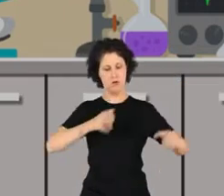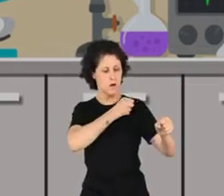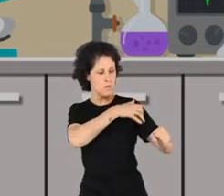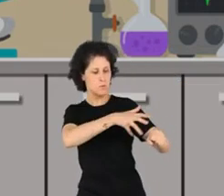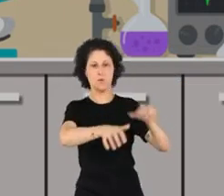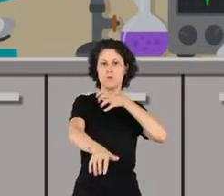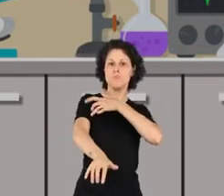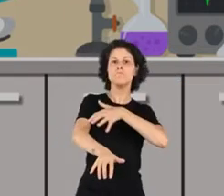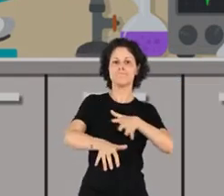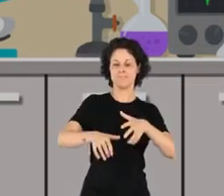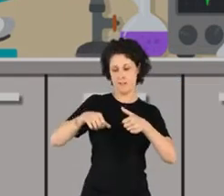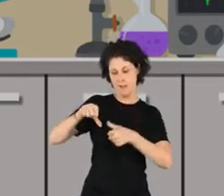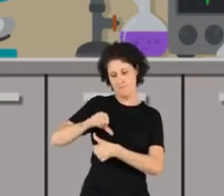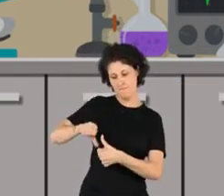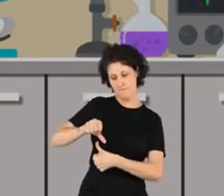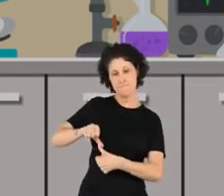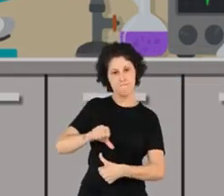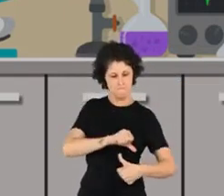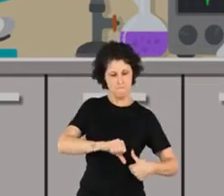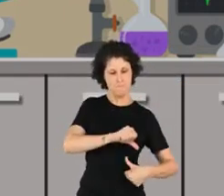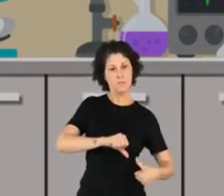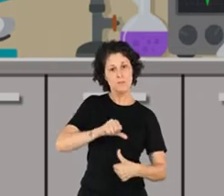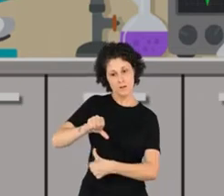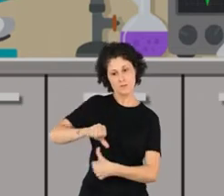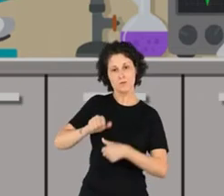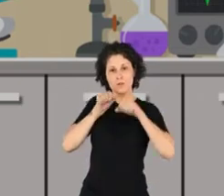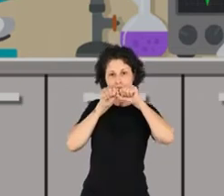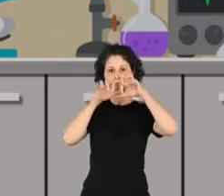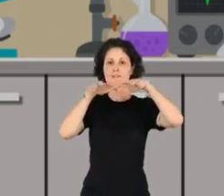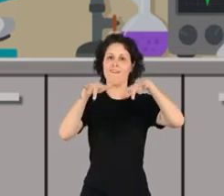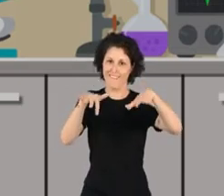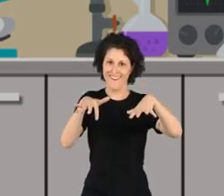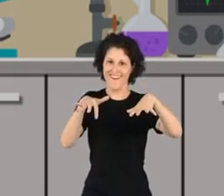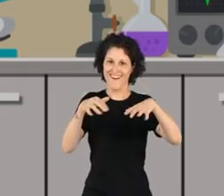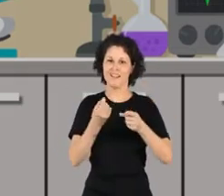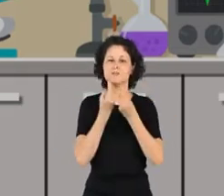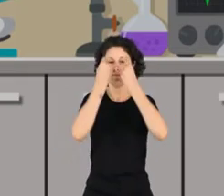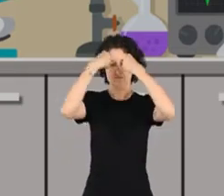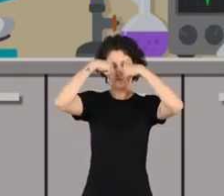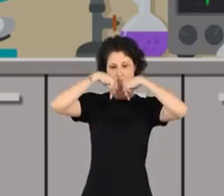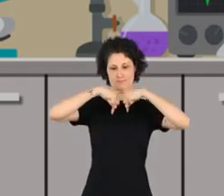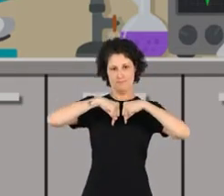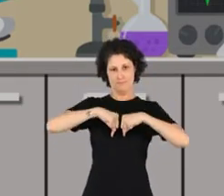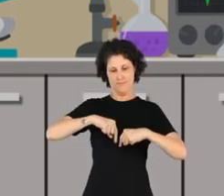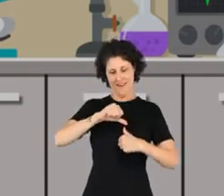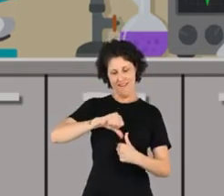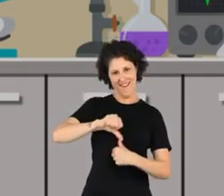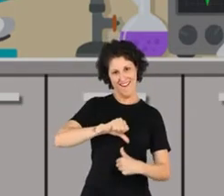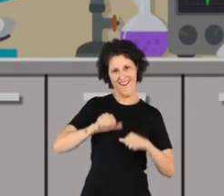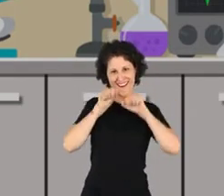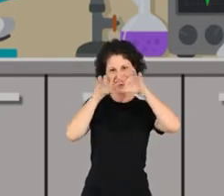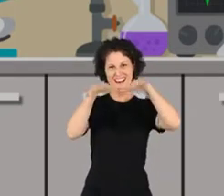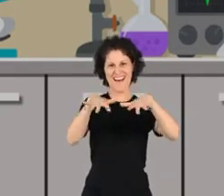distribuído pelo nosso corpo, enquanto o gás carbônico é eliminado. E aí, você gostou dessa aventura? Então